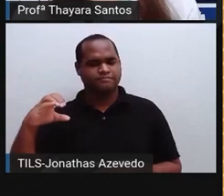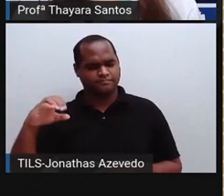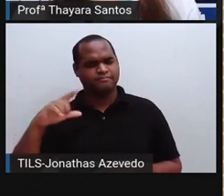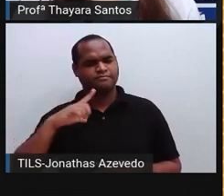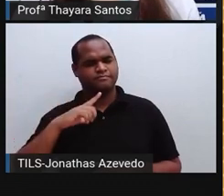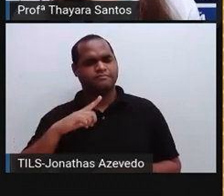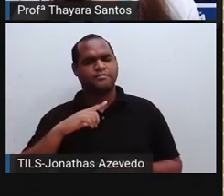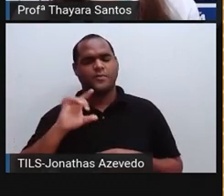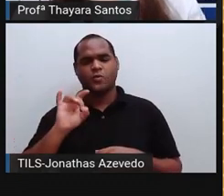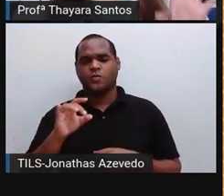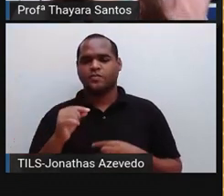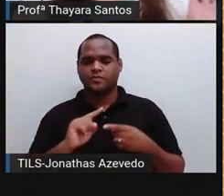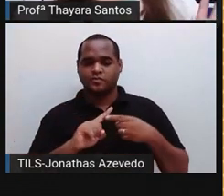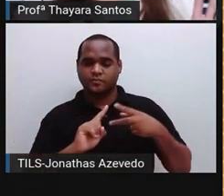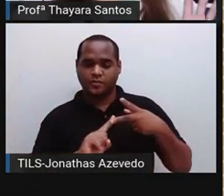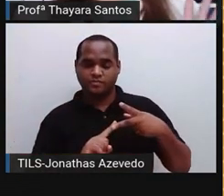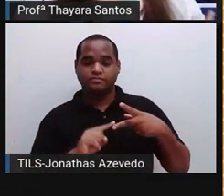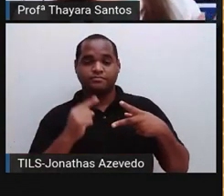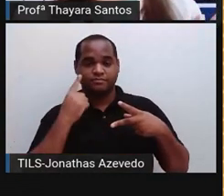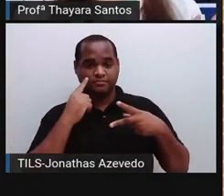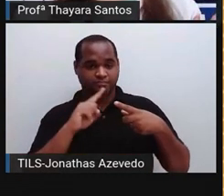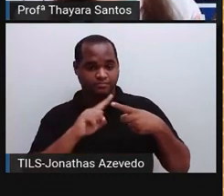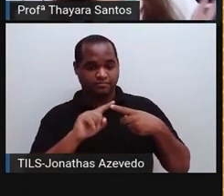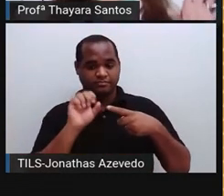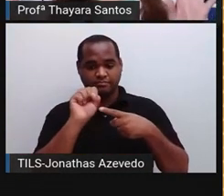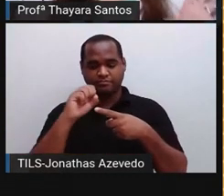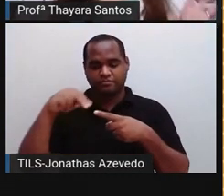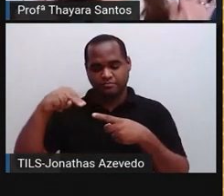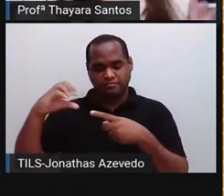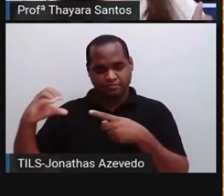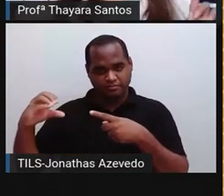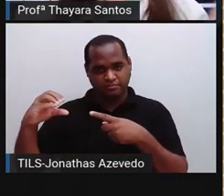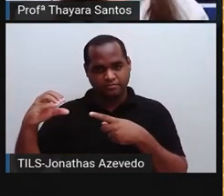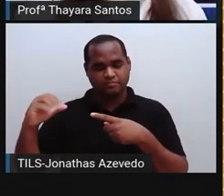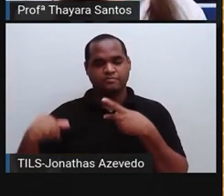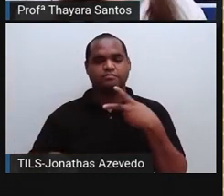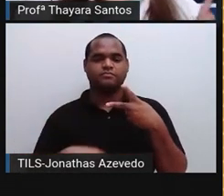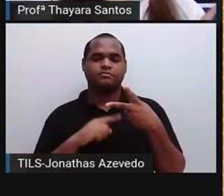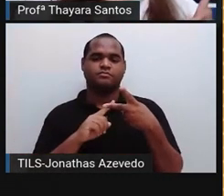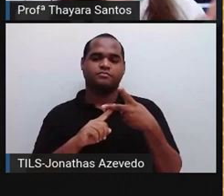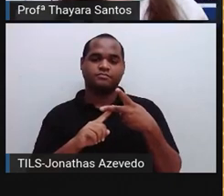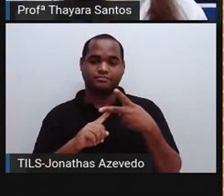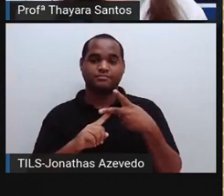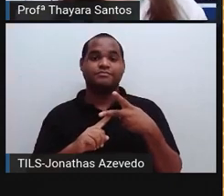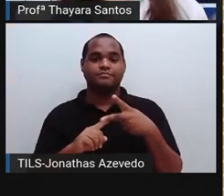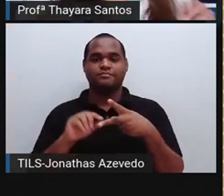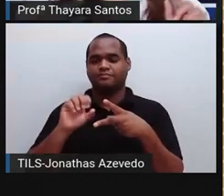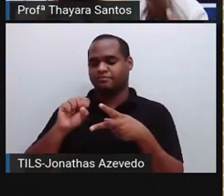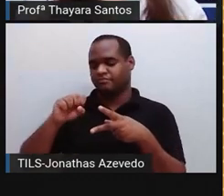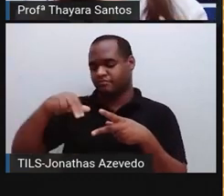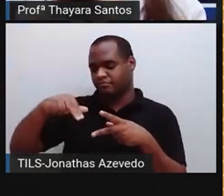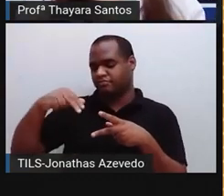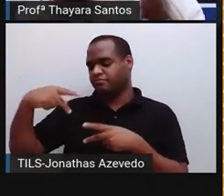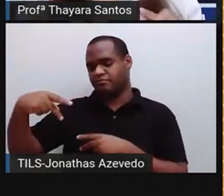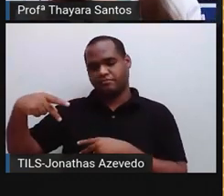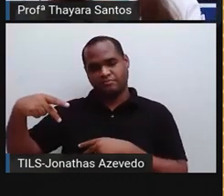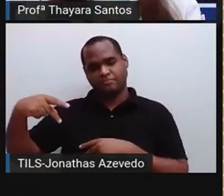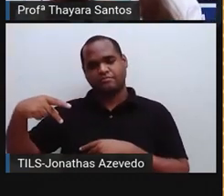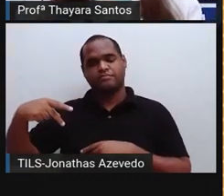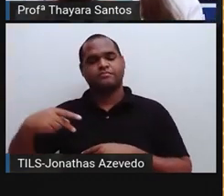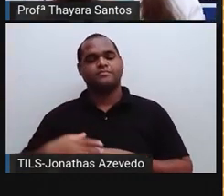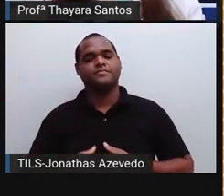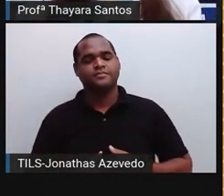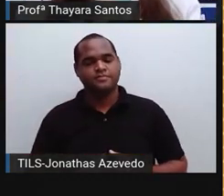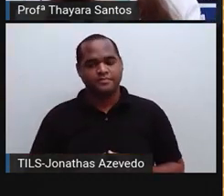única. Ele está dividido inicialmente em duas partes. Sistema nervoso central, que é o SNC, e sistema nervoso